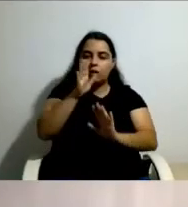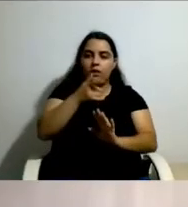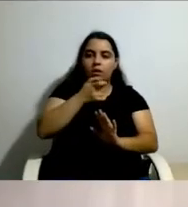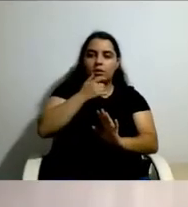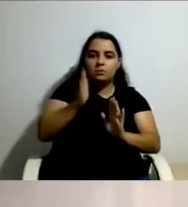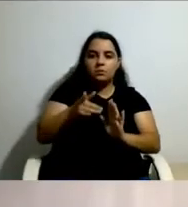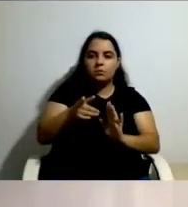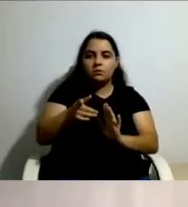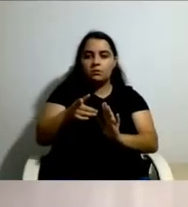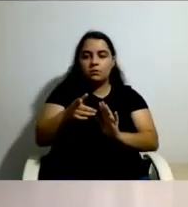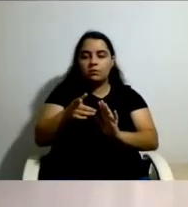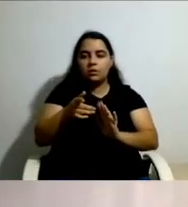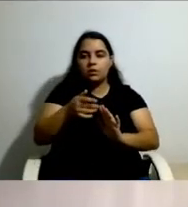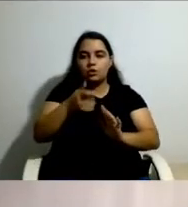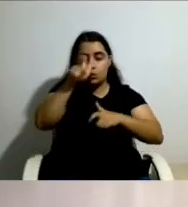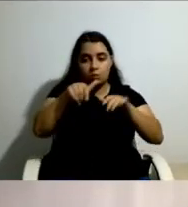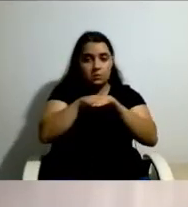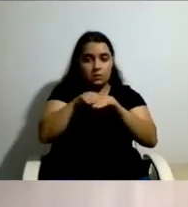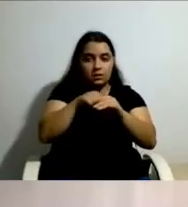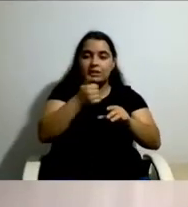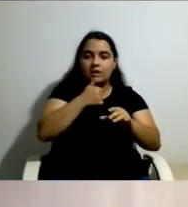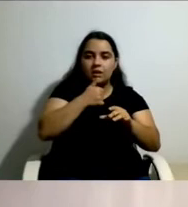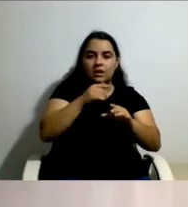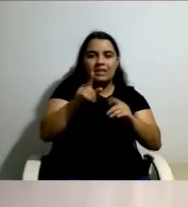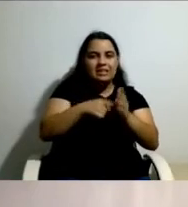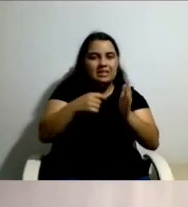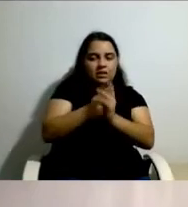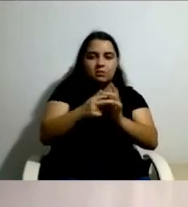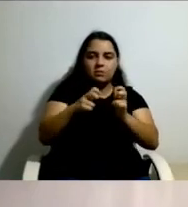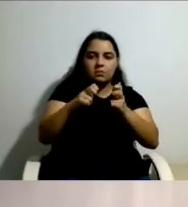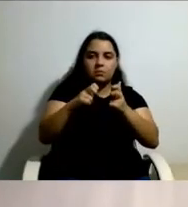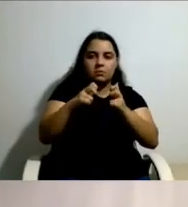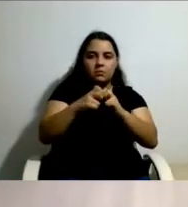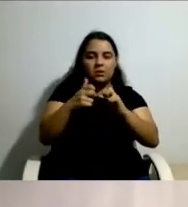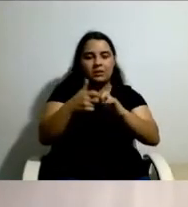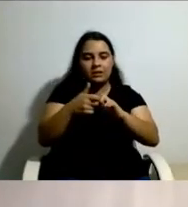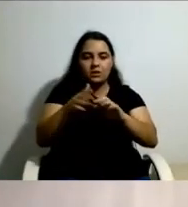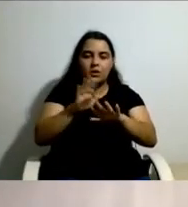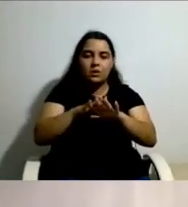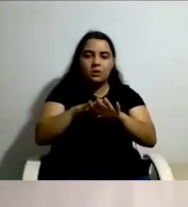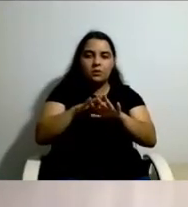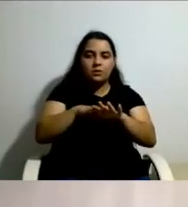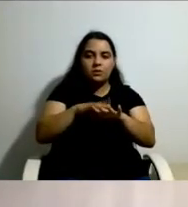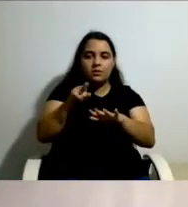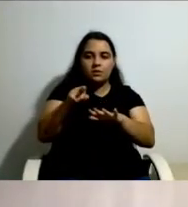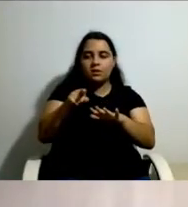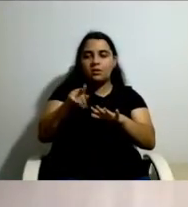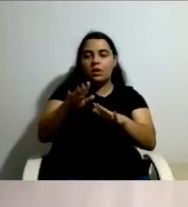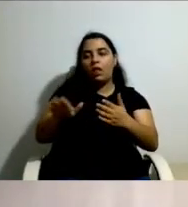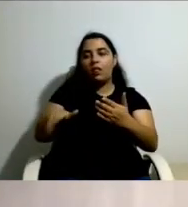participantes. Isto é, houve aqui sempre esta tensão e acabou por ser privilegiando os princípios da vida independente